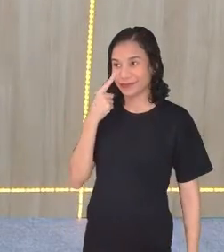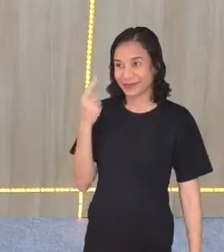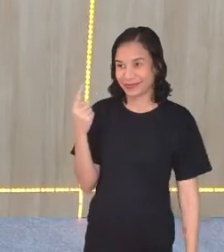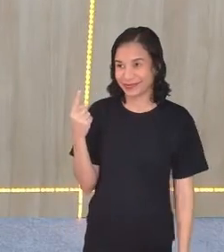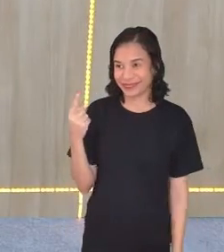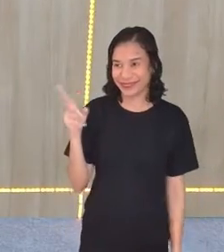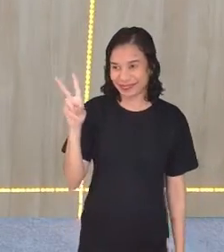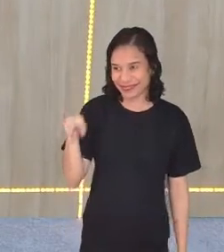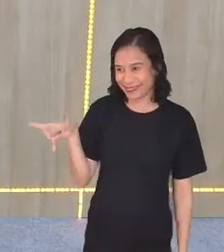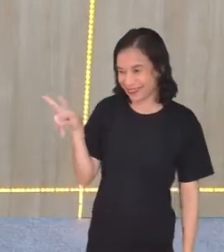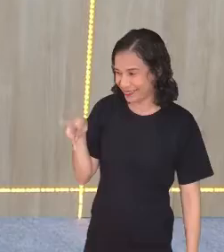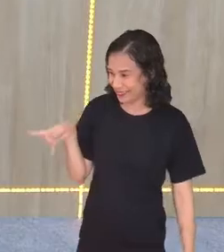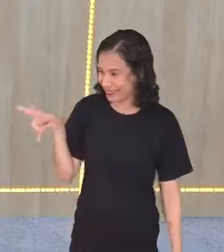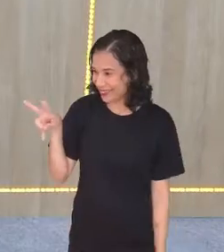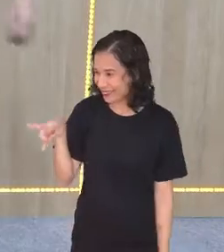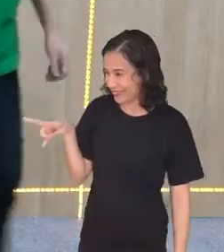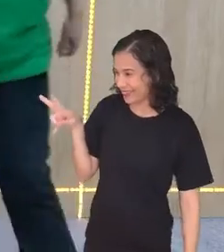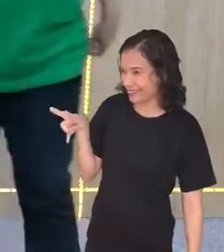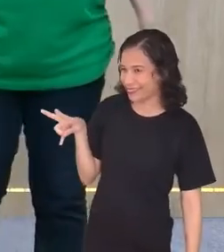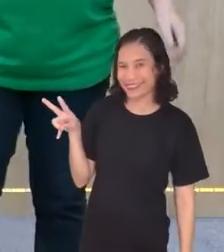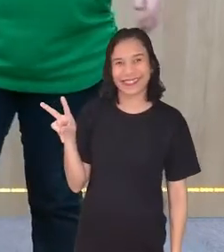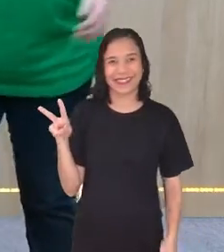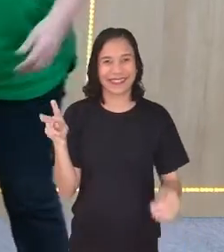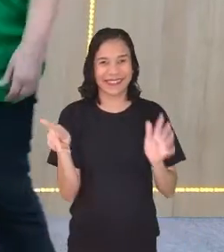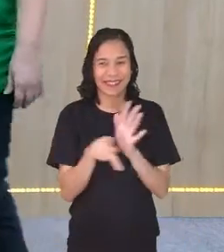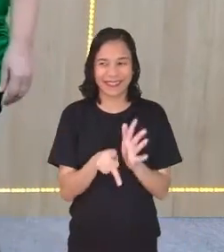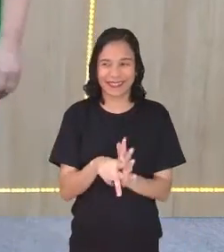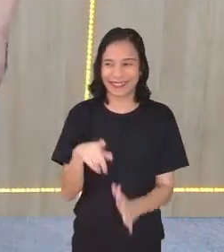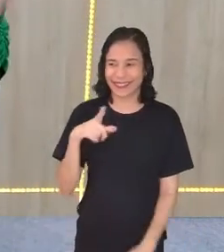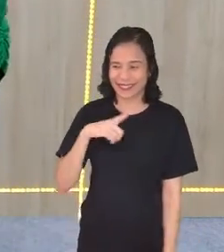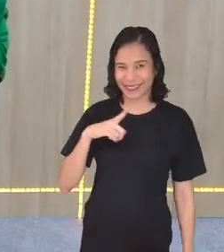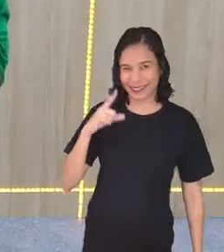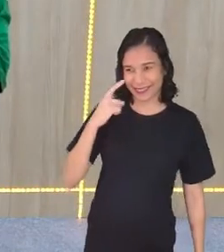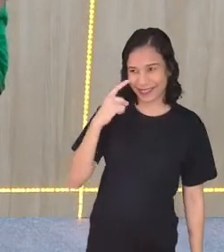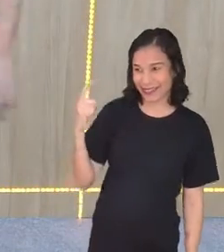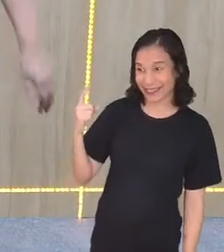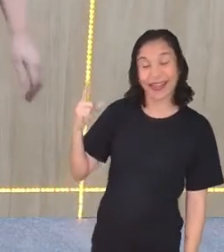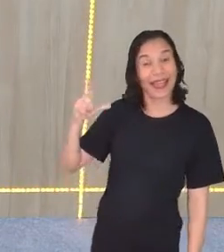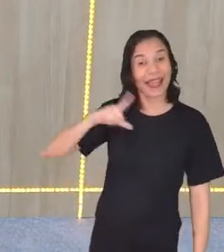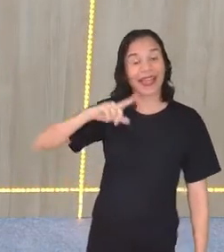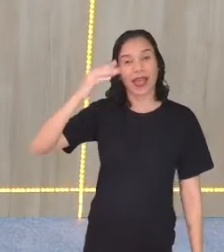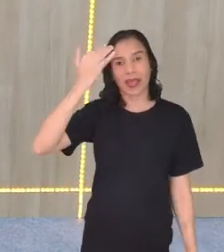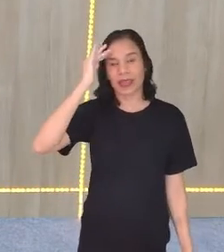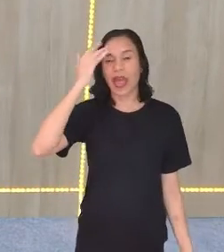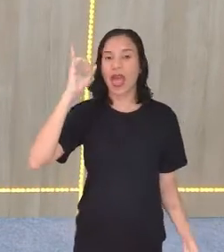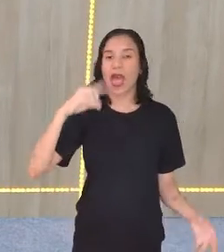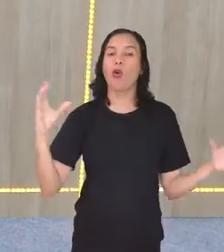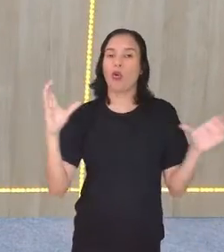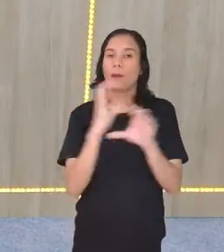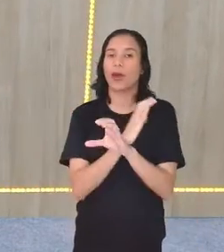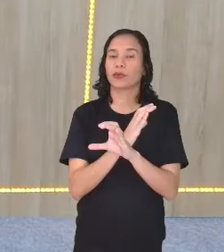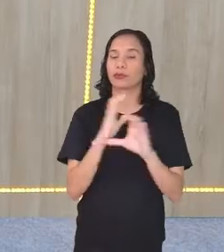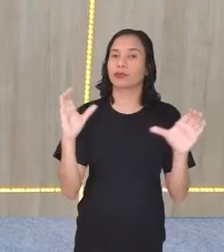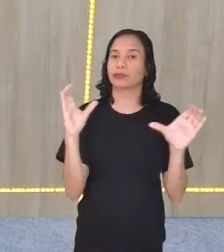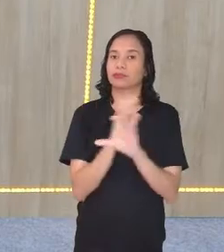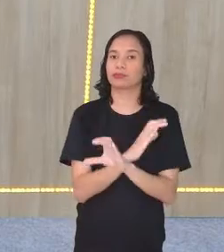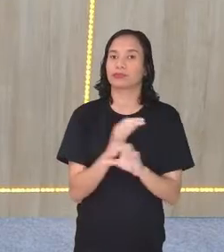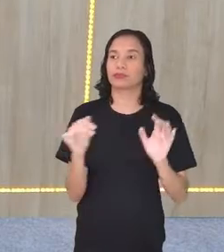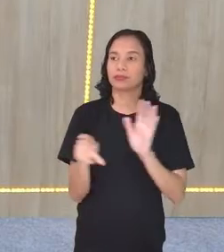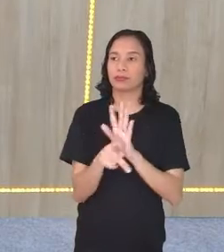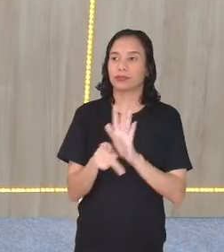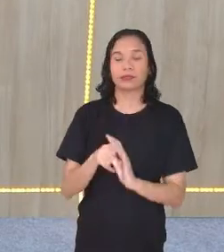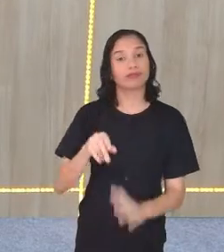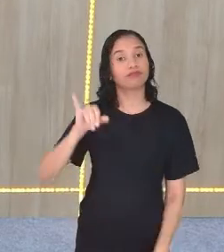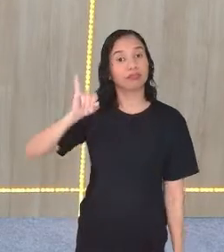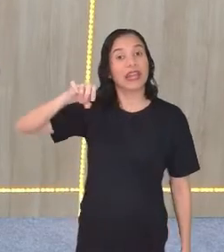Bora lá! Aqui ou aqui, tanto faz. Bom, aqui é o inteiro, né, Tânia? Aí, é o inteiro. Olha, uma